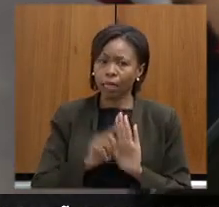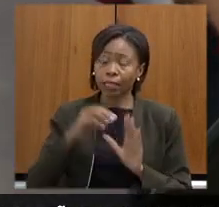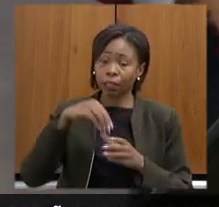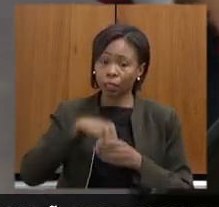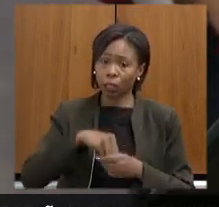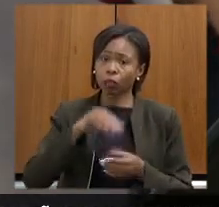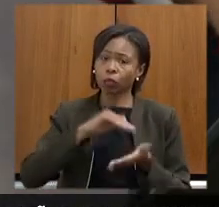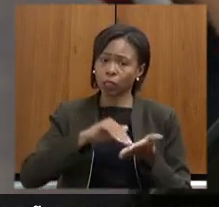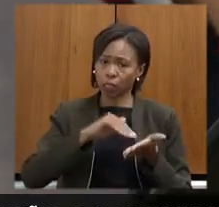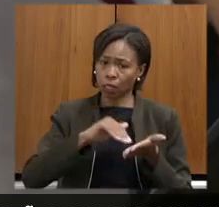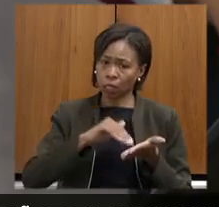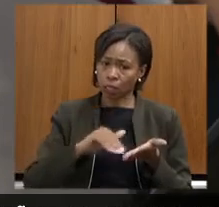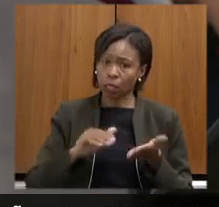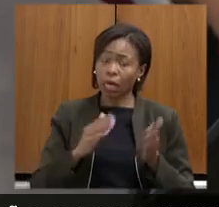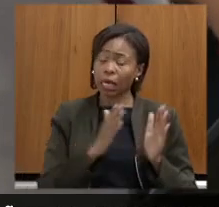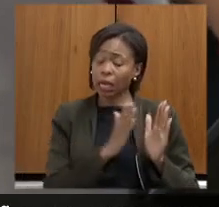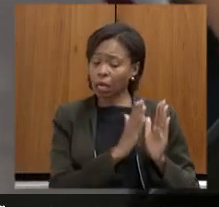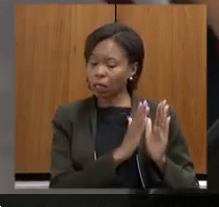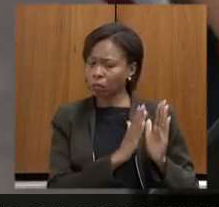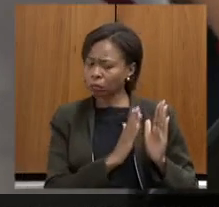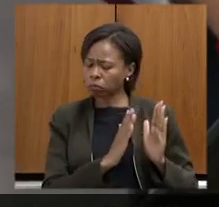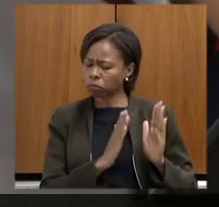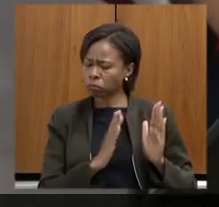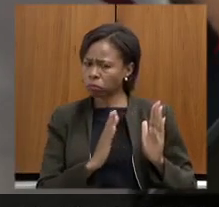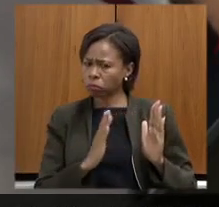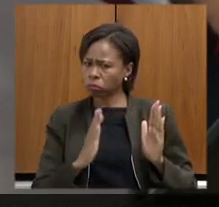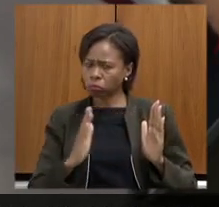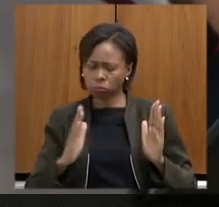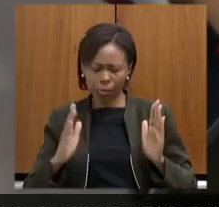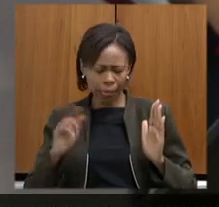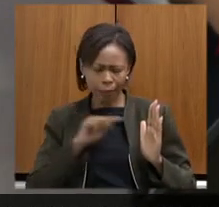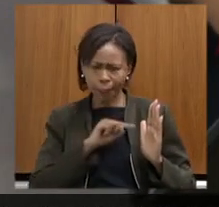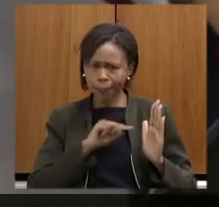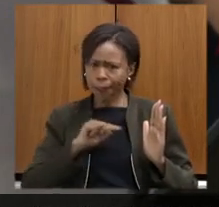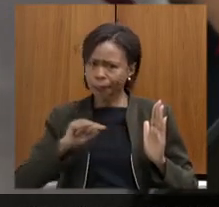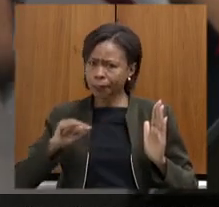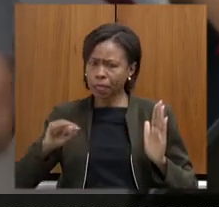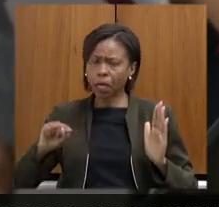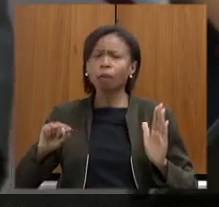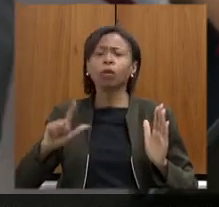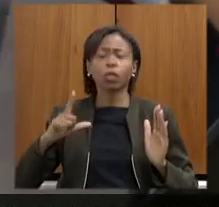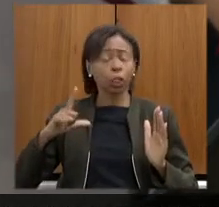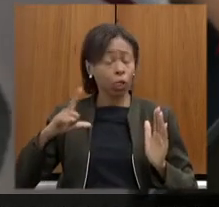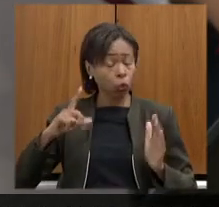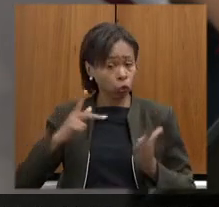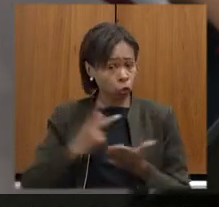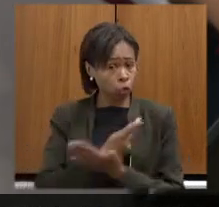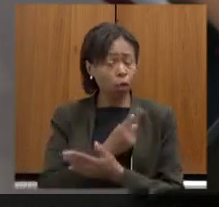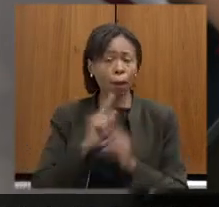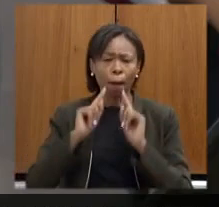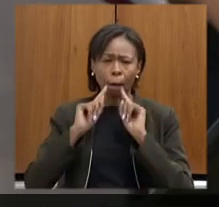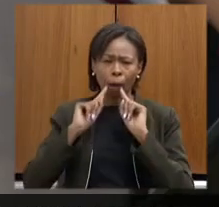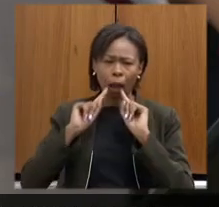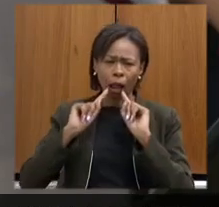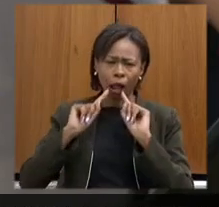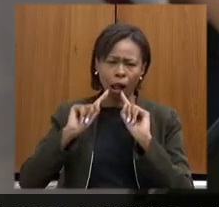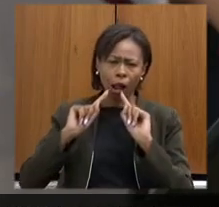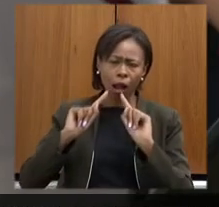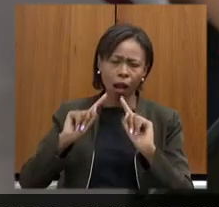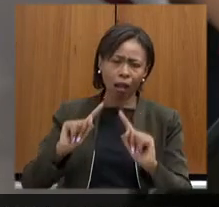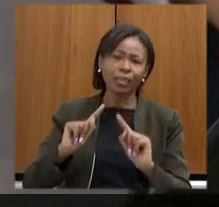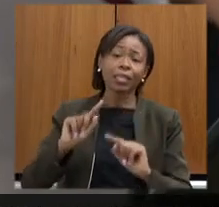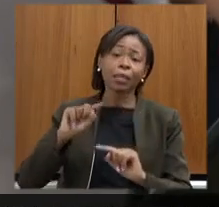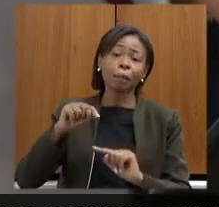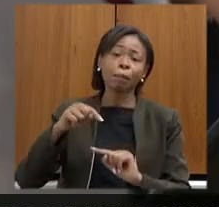e durante esse tempo não houve aí uma mobilização uma grande mobilização como nós vimos após a concessão